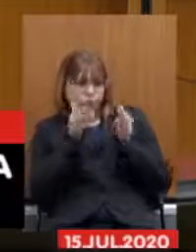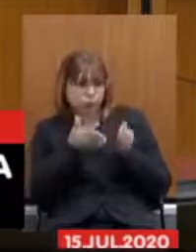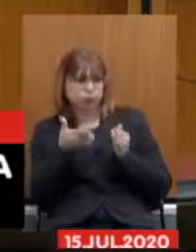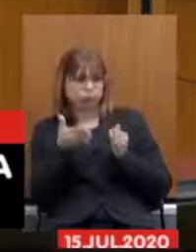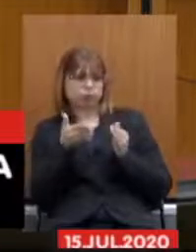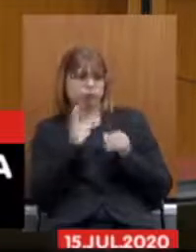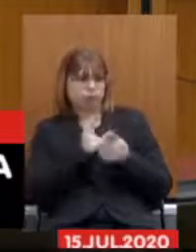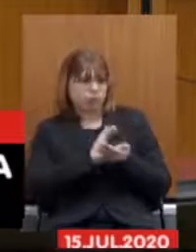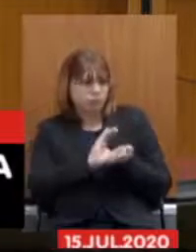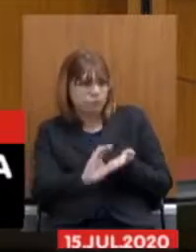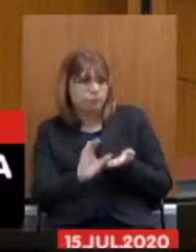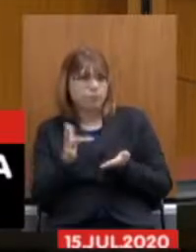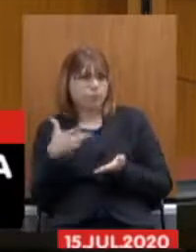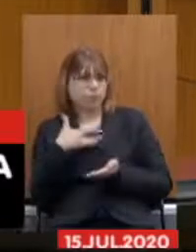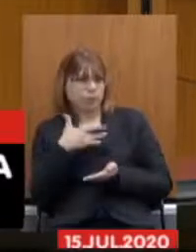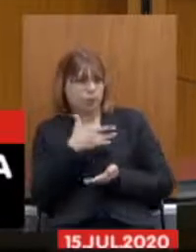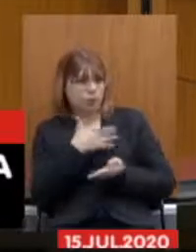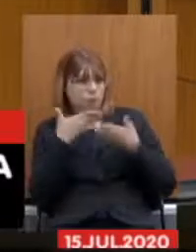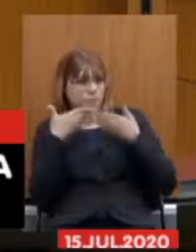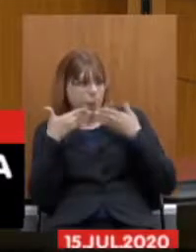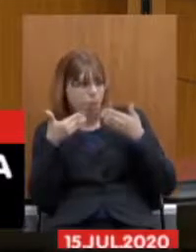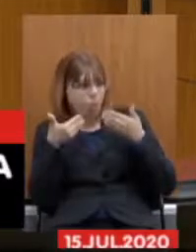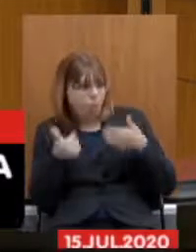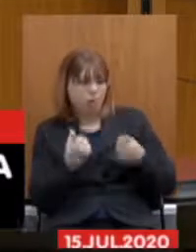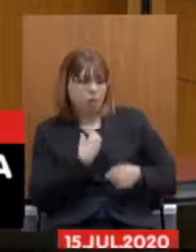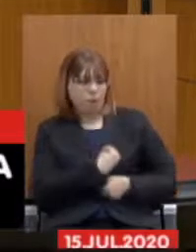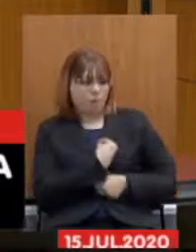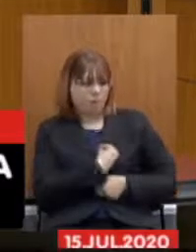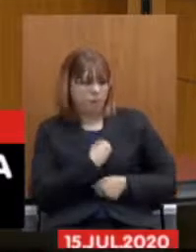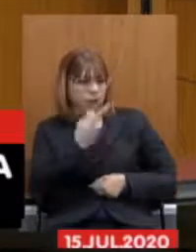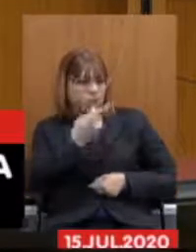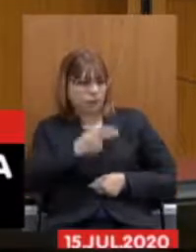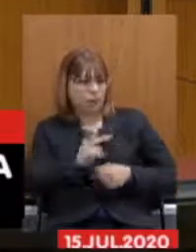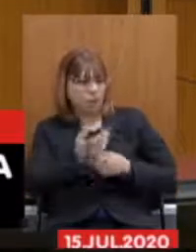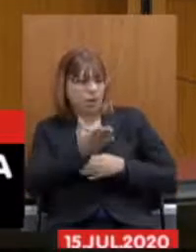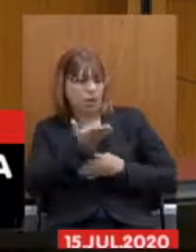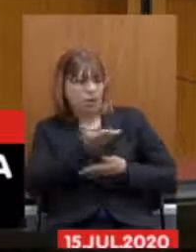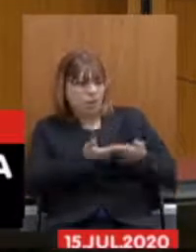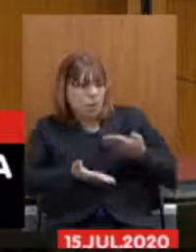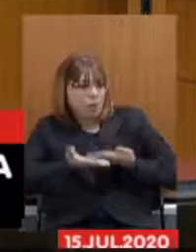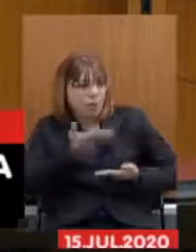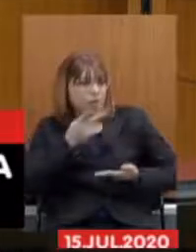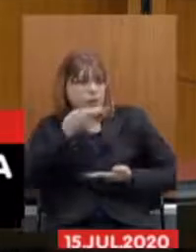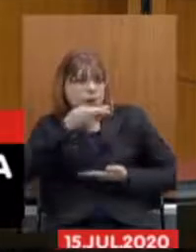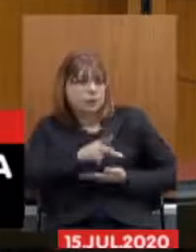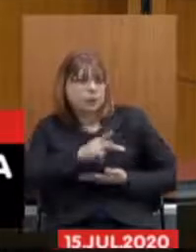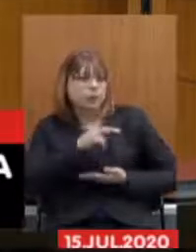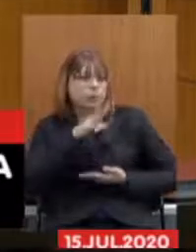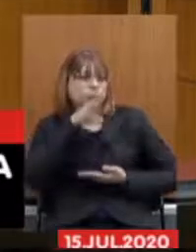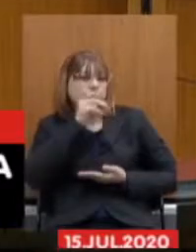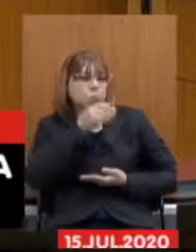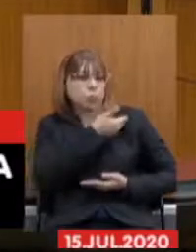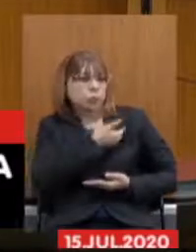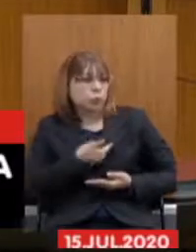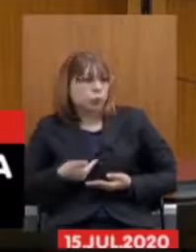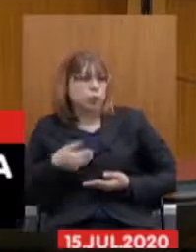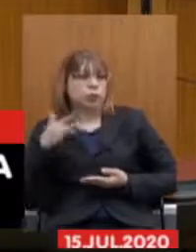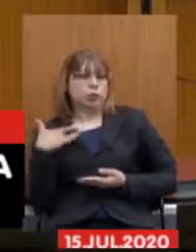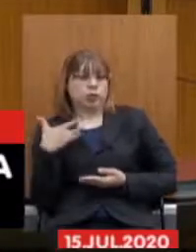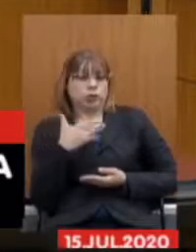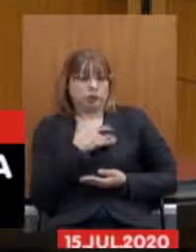nos servidores, em melhorar a qualidade do atendimento a população,